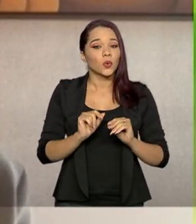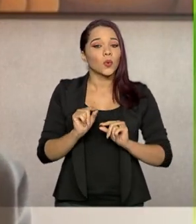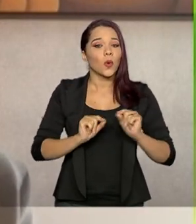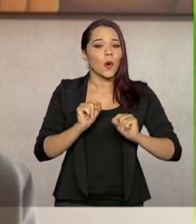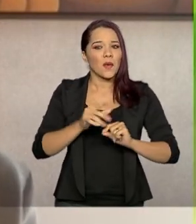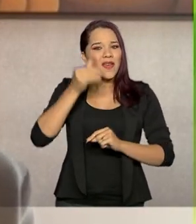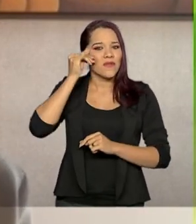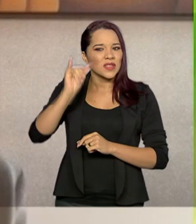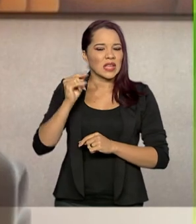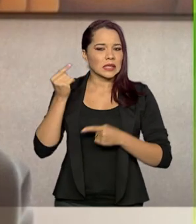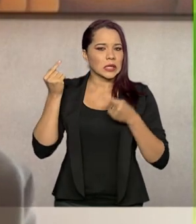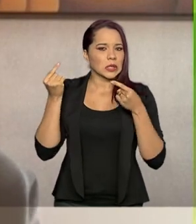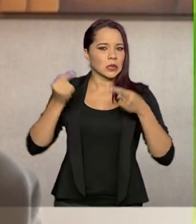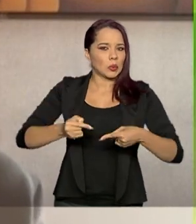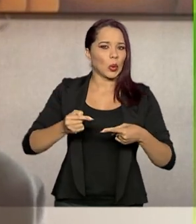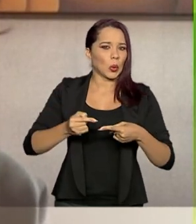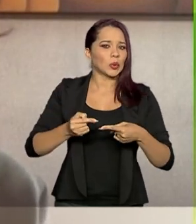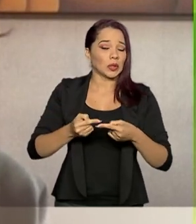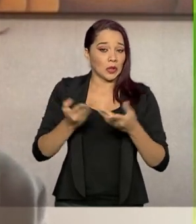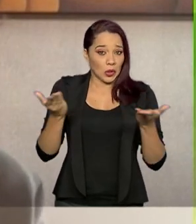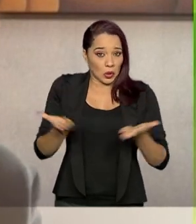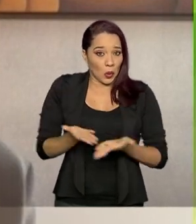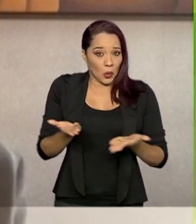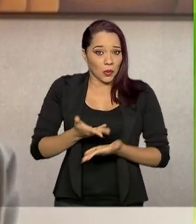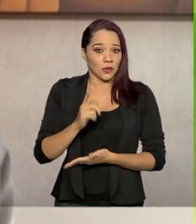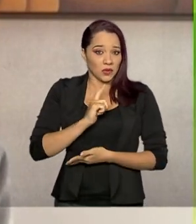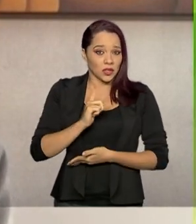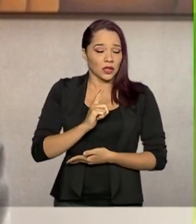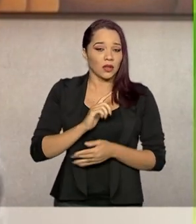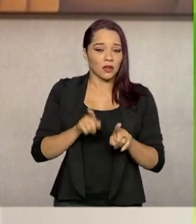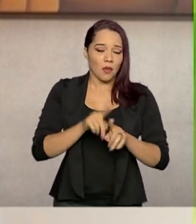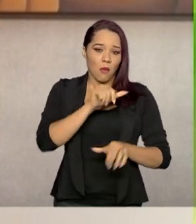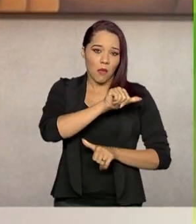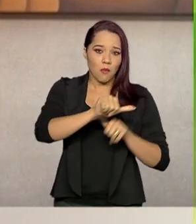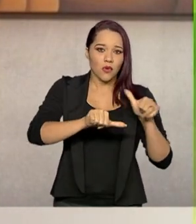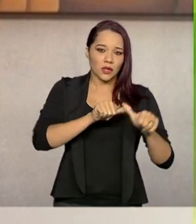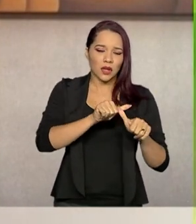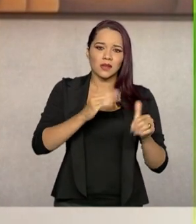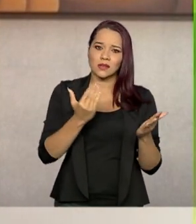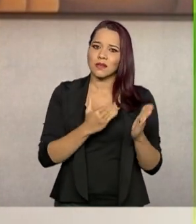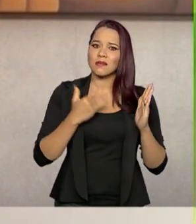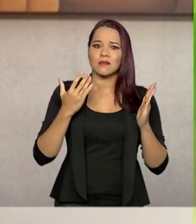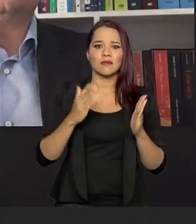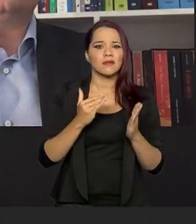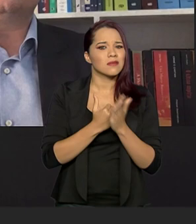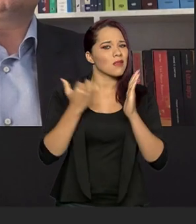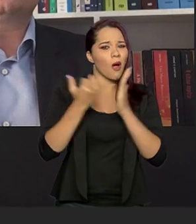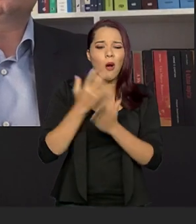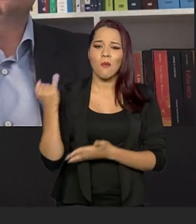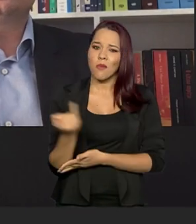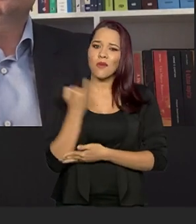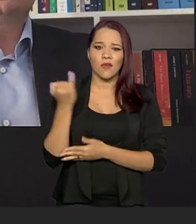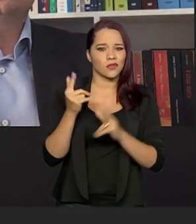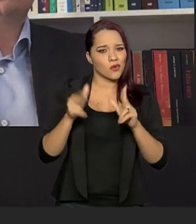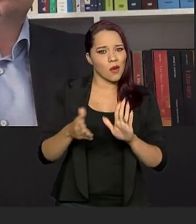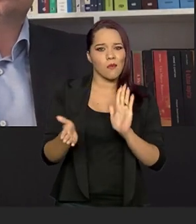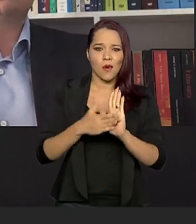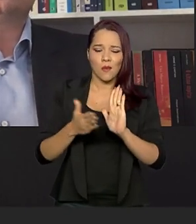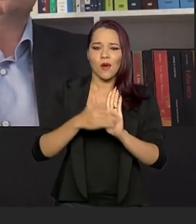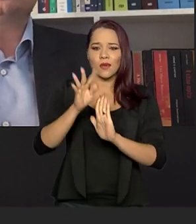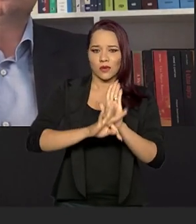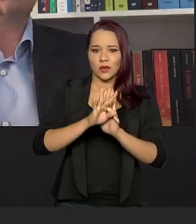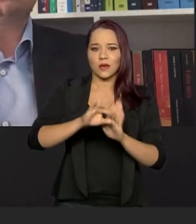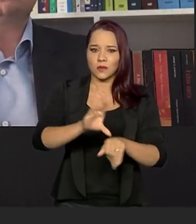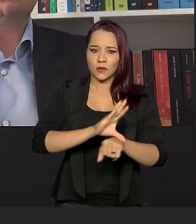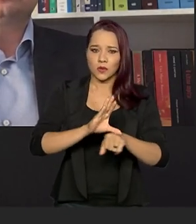tenha essa disputa federativa que hoje nós temos e uma mudança tão significativa como essa que está sendo proposta no texto